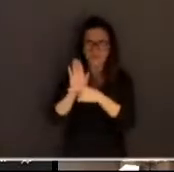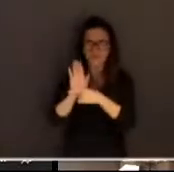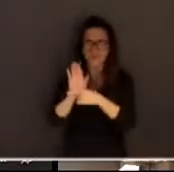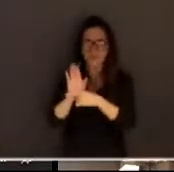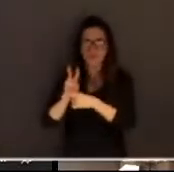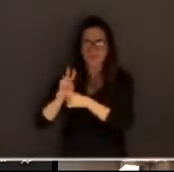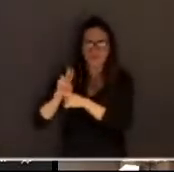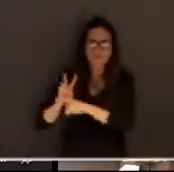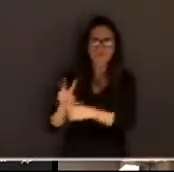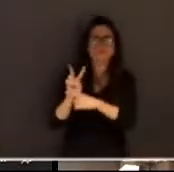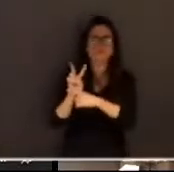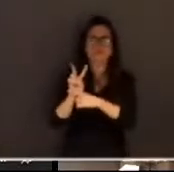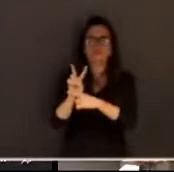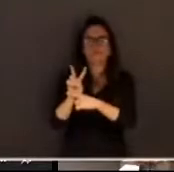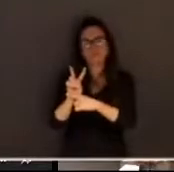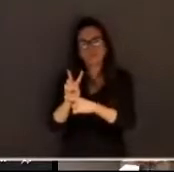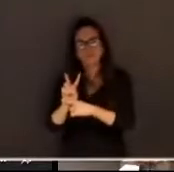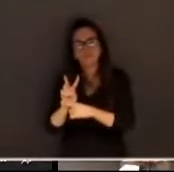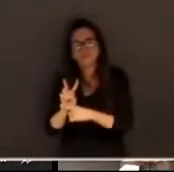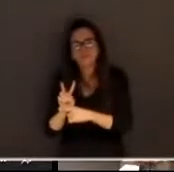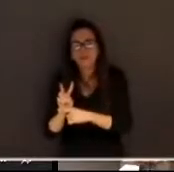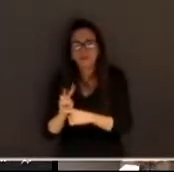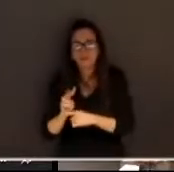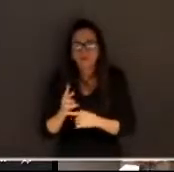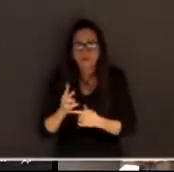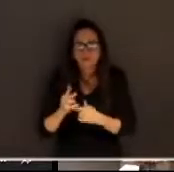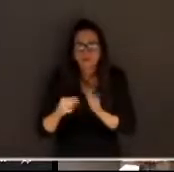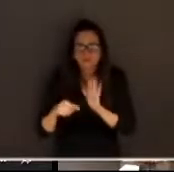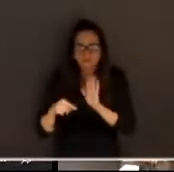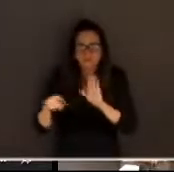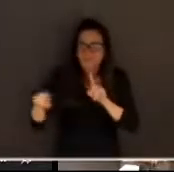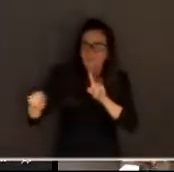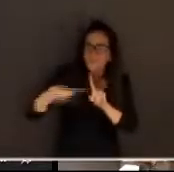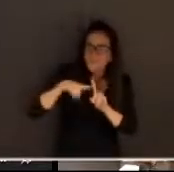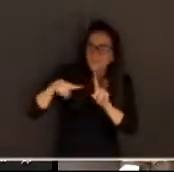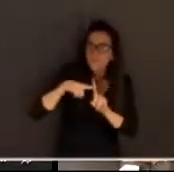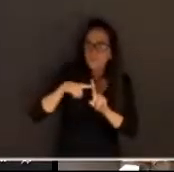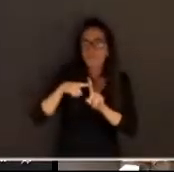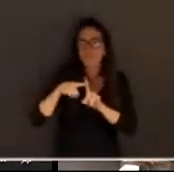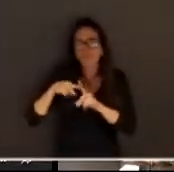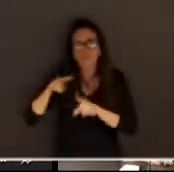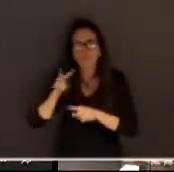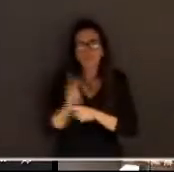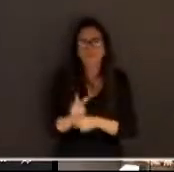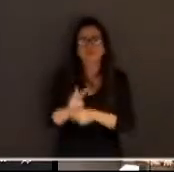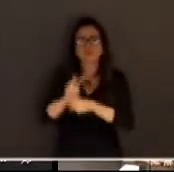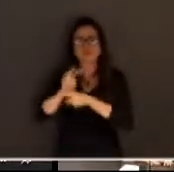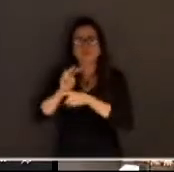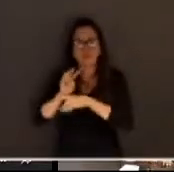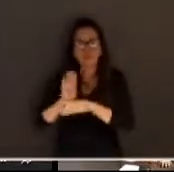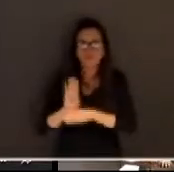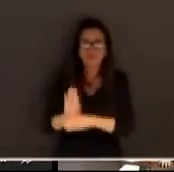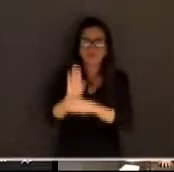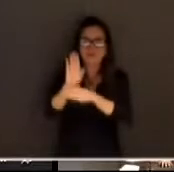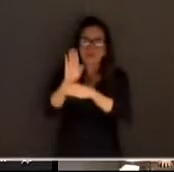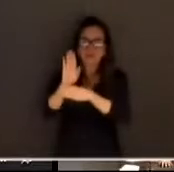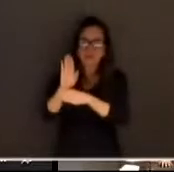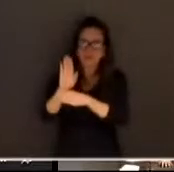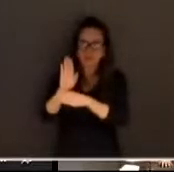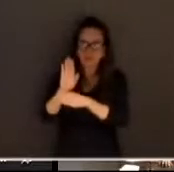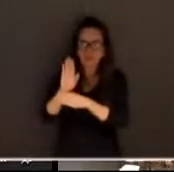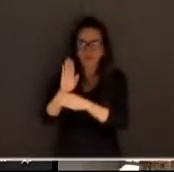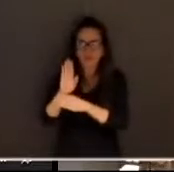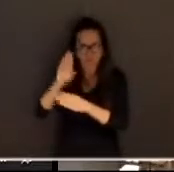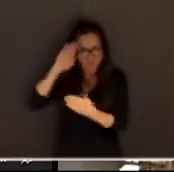proteção que tem de dever de um agir positivo de proteção de tutela de garantia do